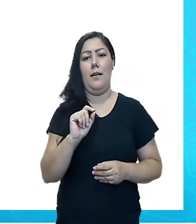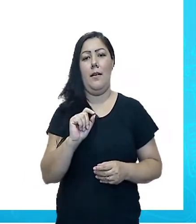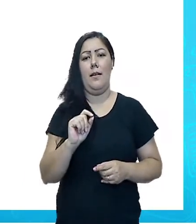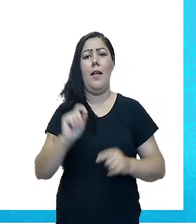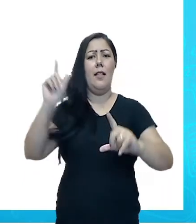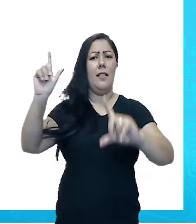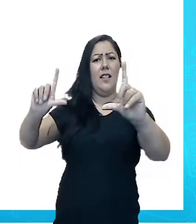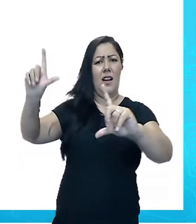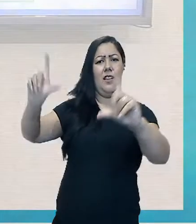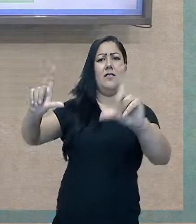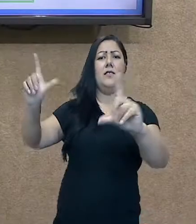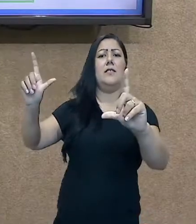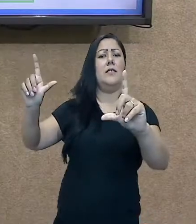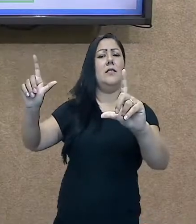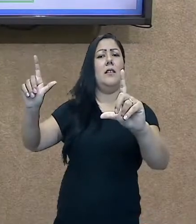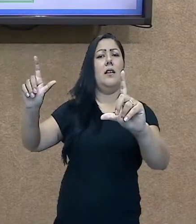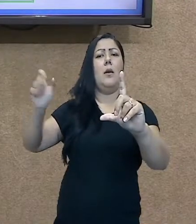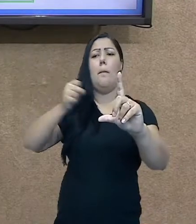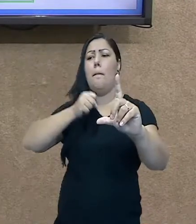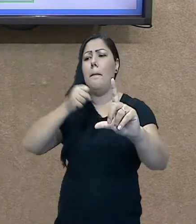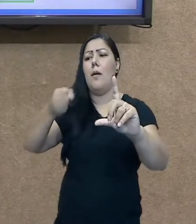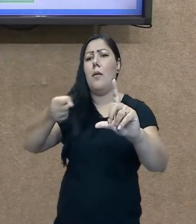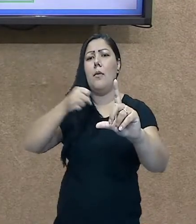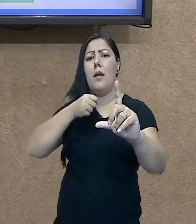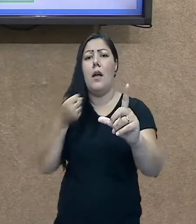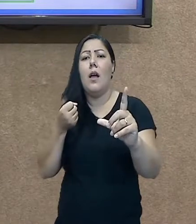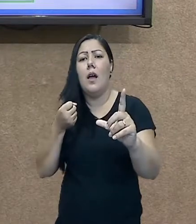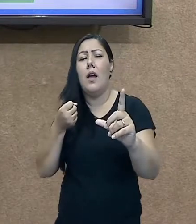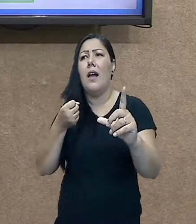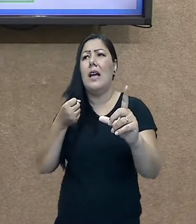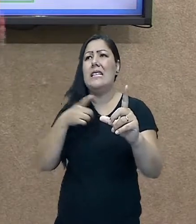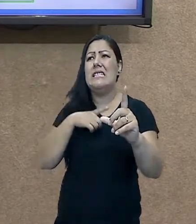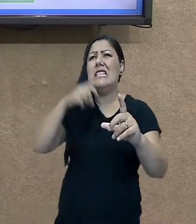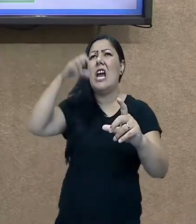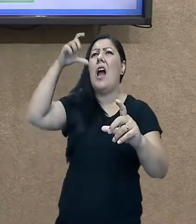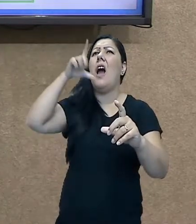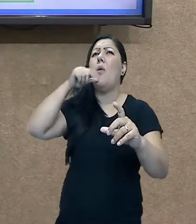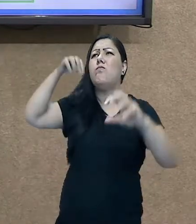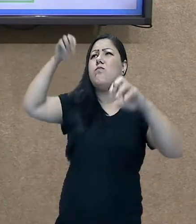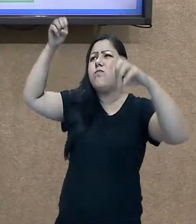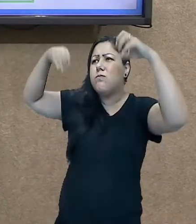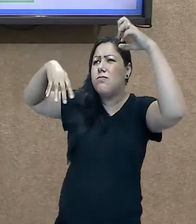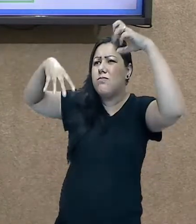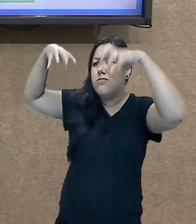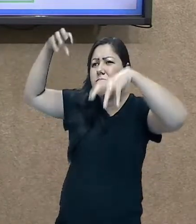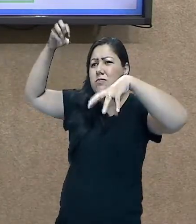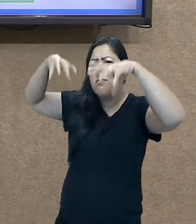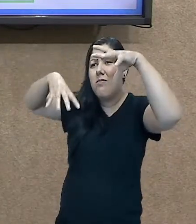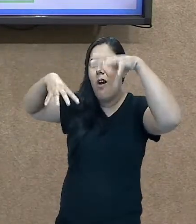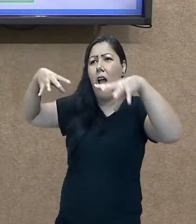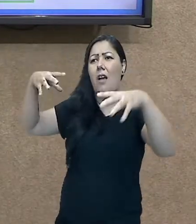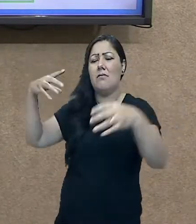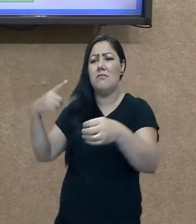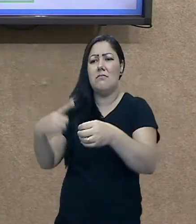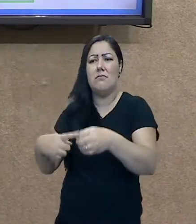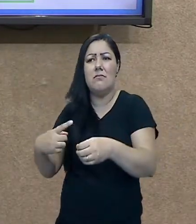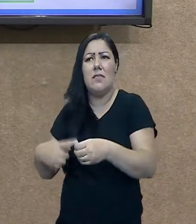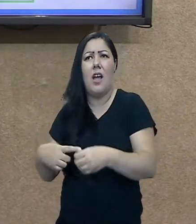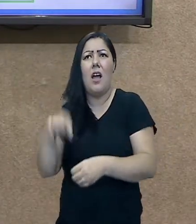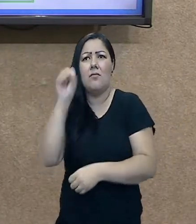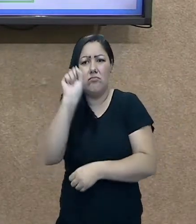acontecido no sul do país, que têm causado inundações, têm